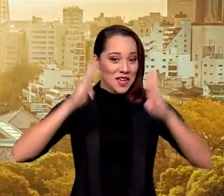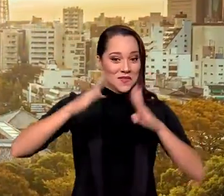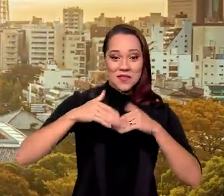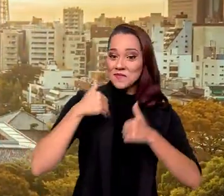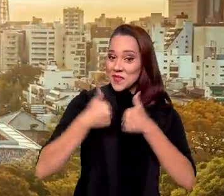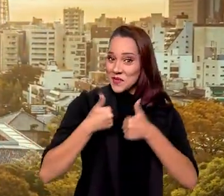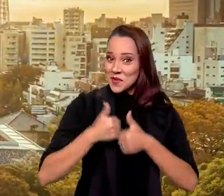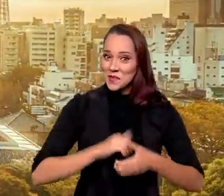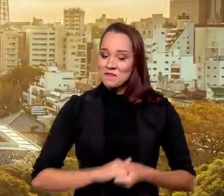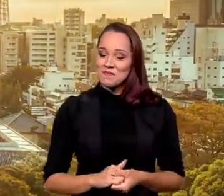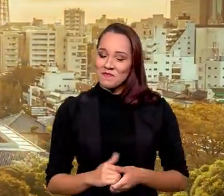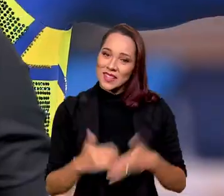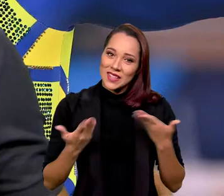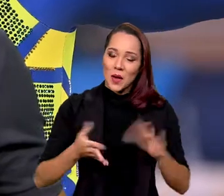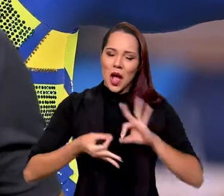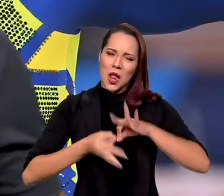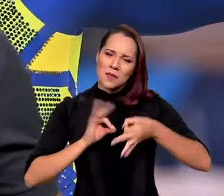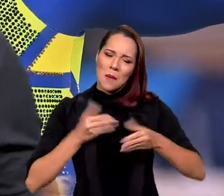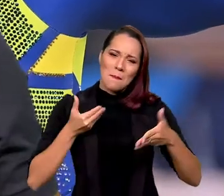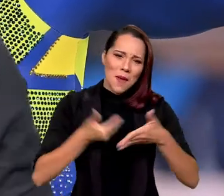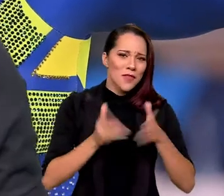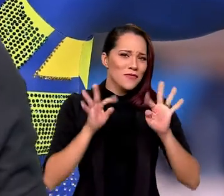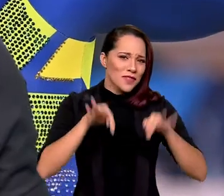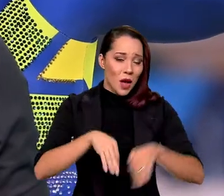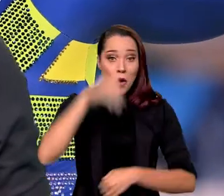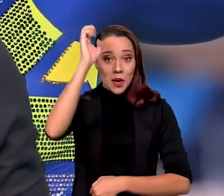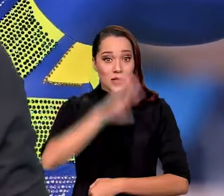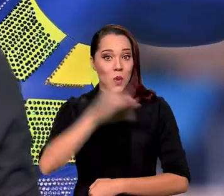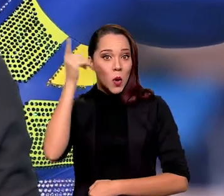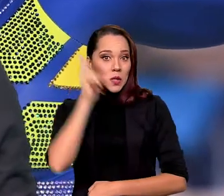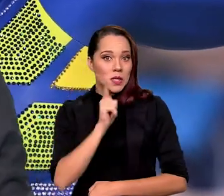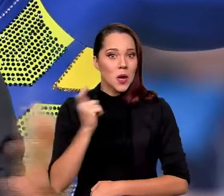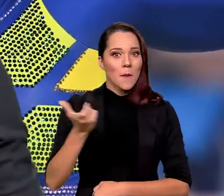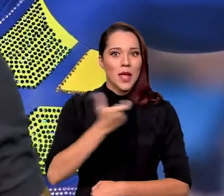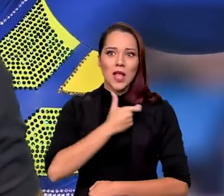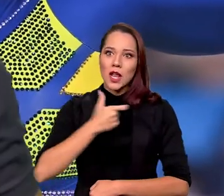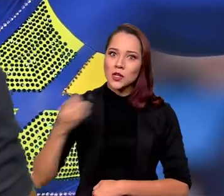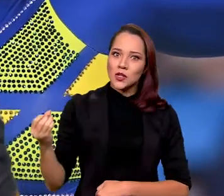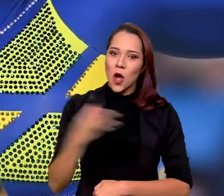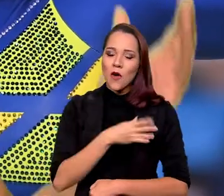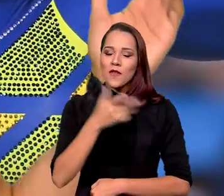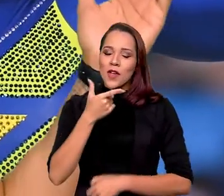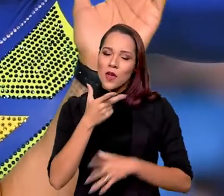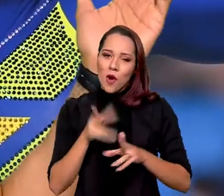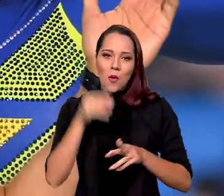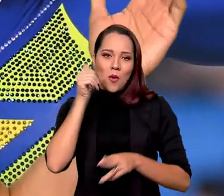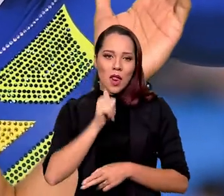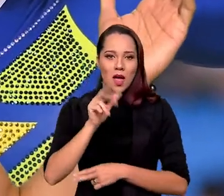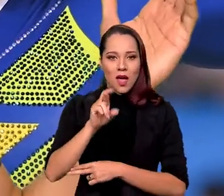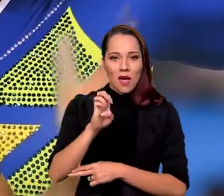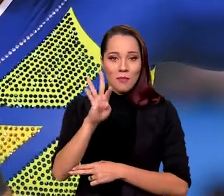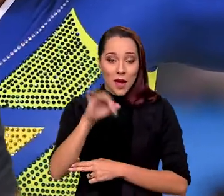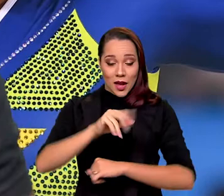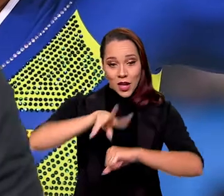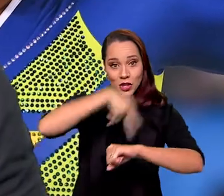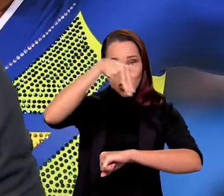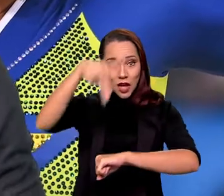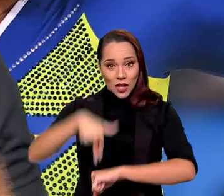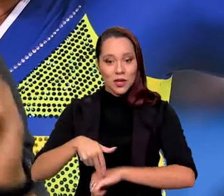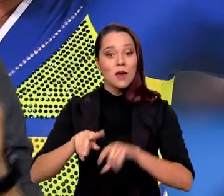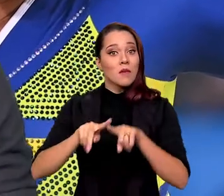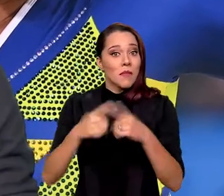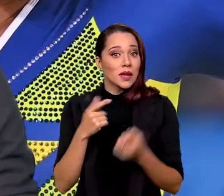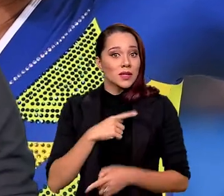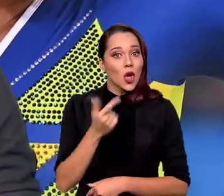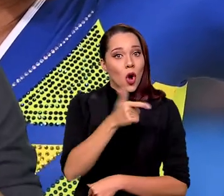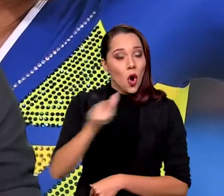Salve, salve, galera! Beleza? Olha, a Olimpíada está acabando, o Brasil conseguiu medalhas inéditas, como no caso da Rebeca, na ginástica olímpica,